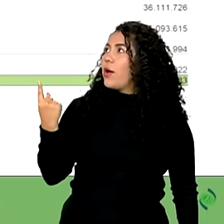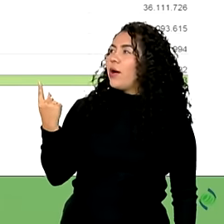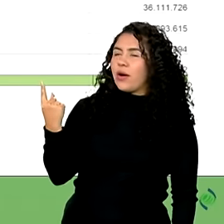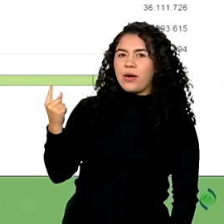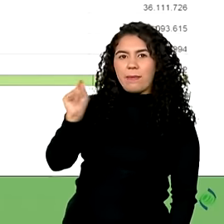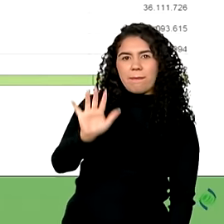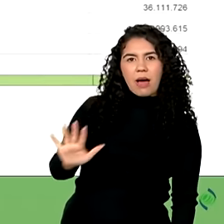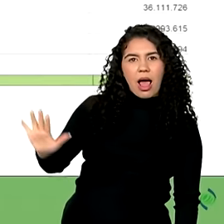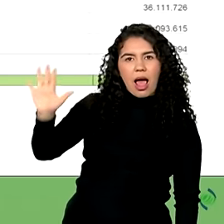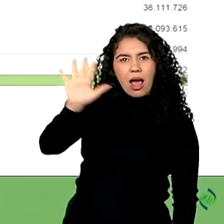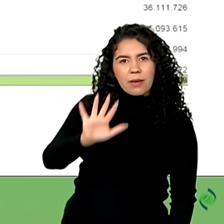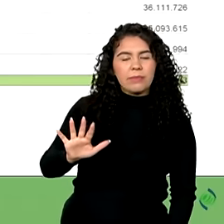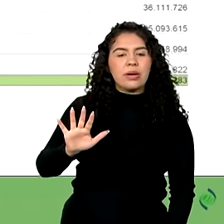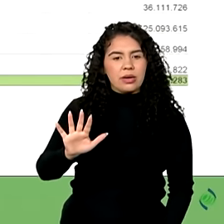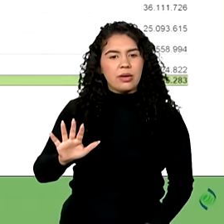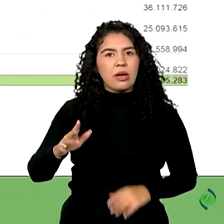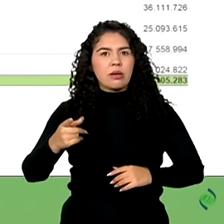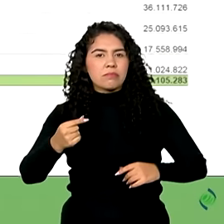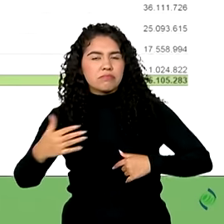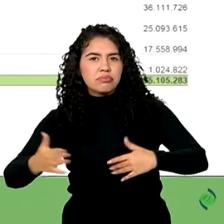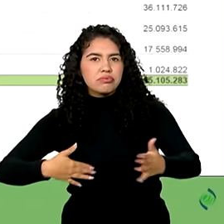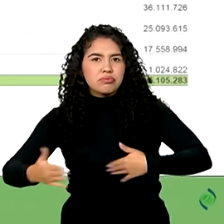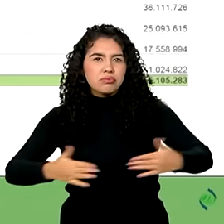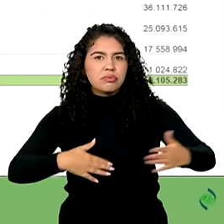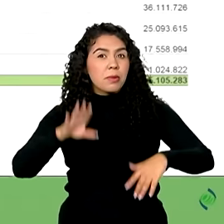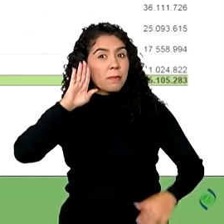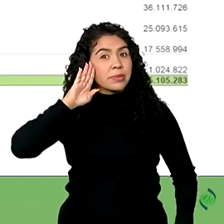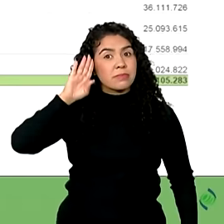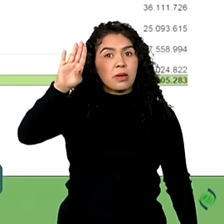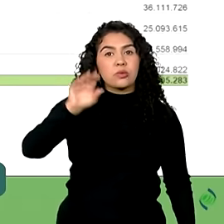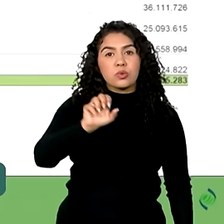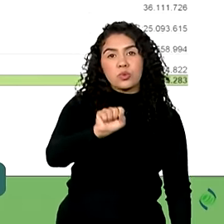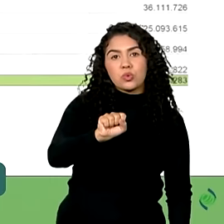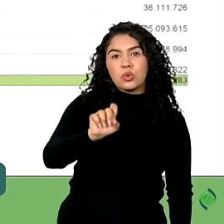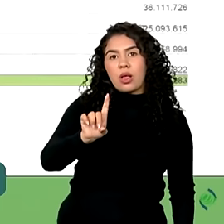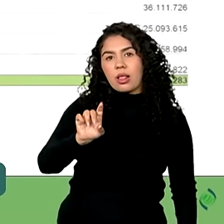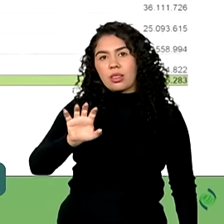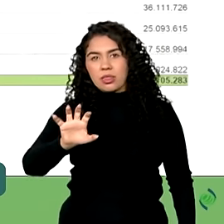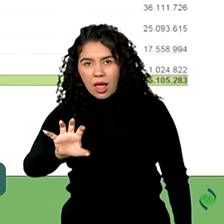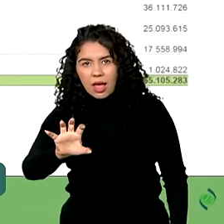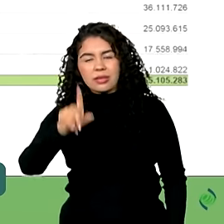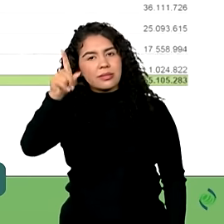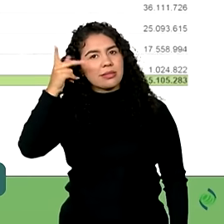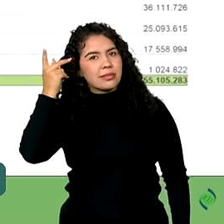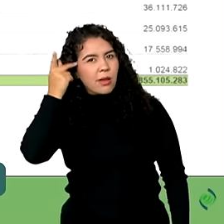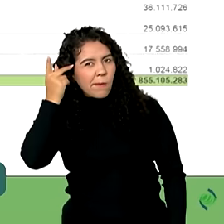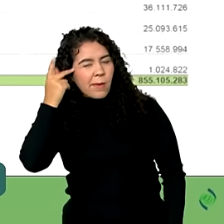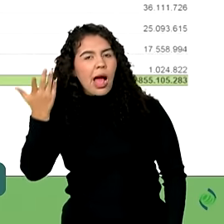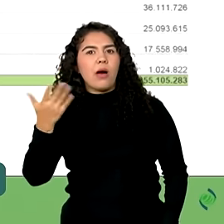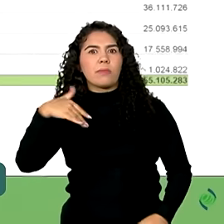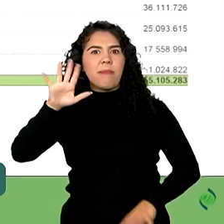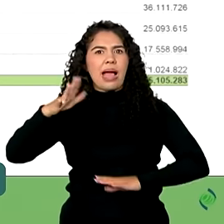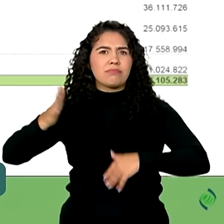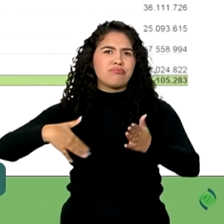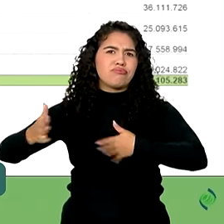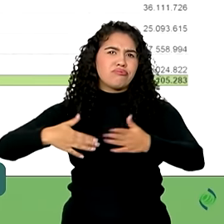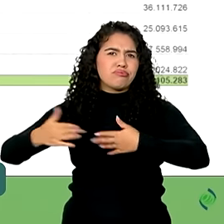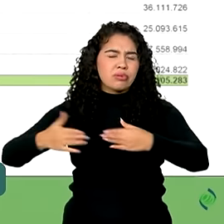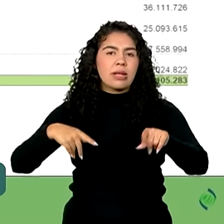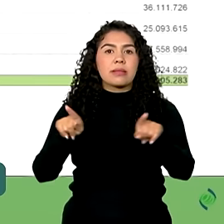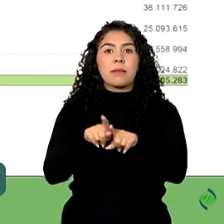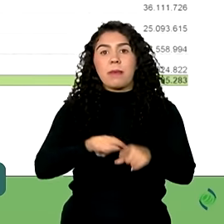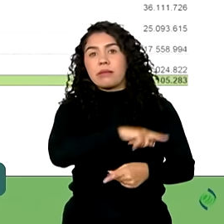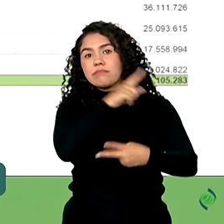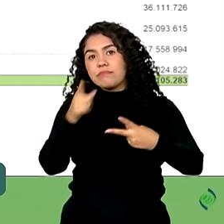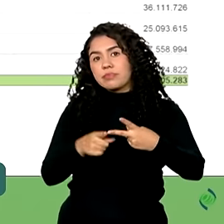comercialização nesse mês foi na região do Sudeste, sendo que São Paulo teve a maior comercialização, seguida por Rio de